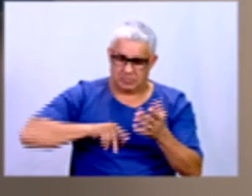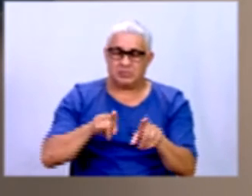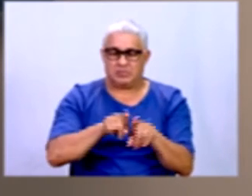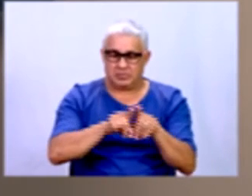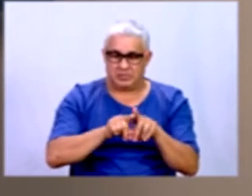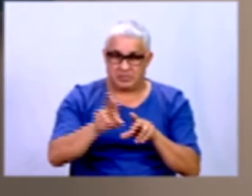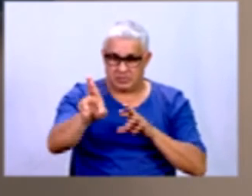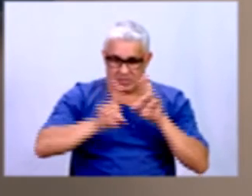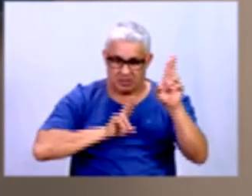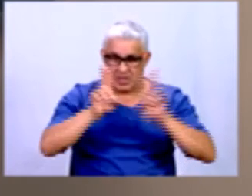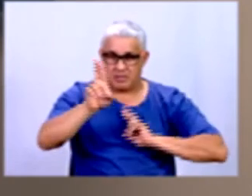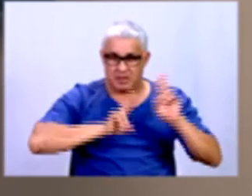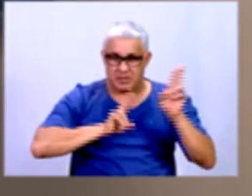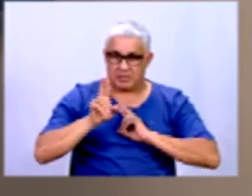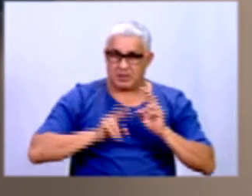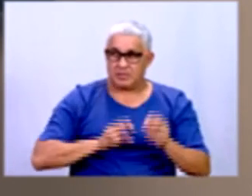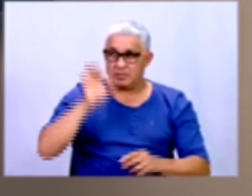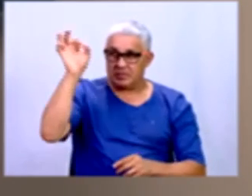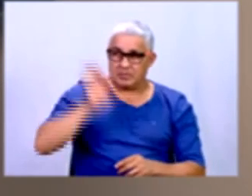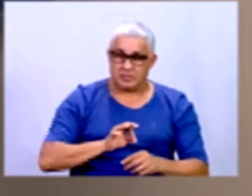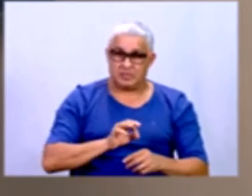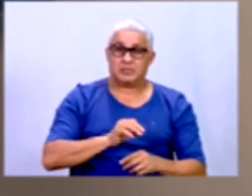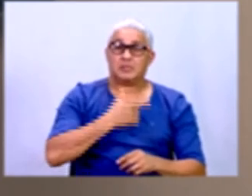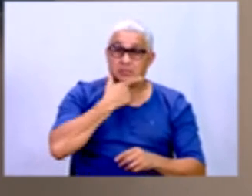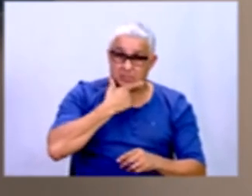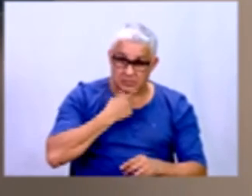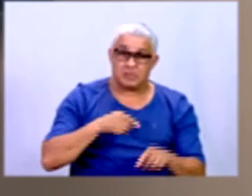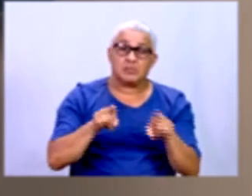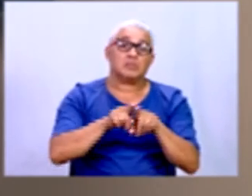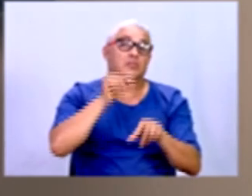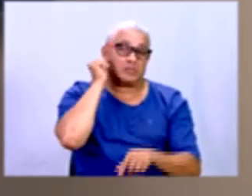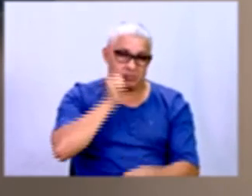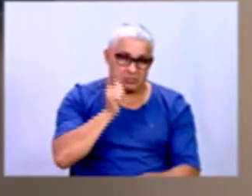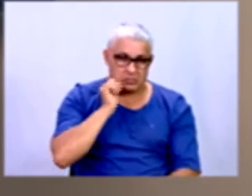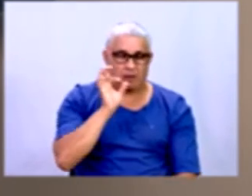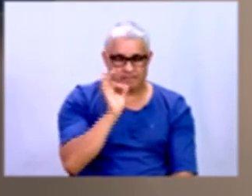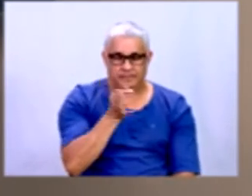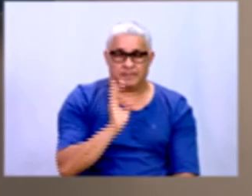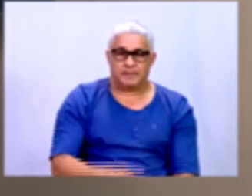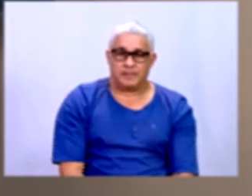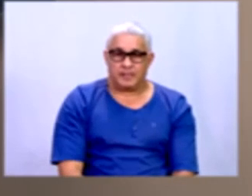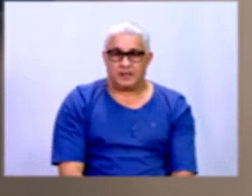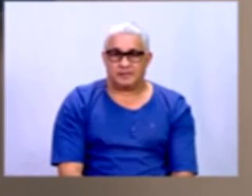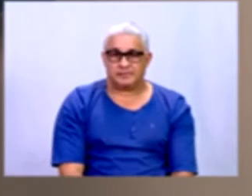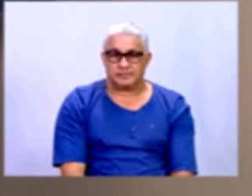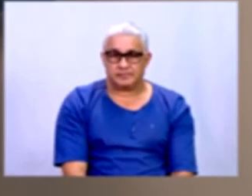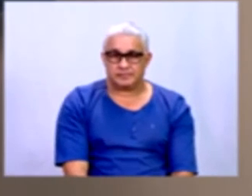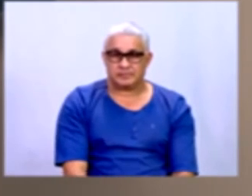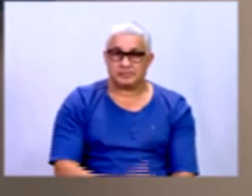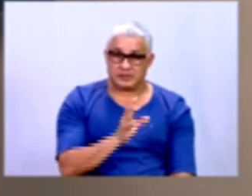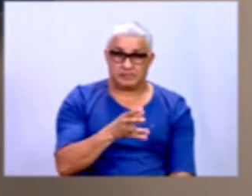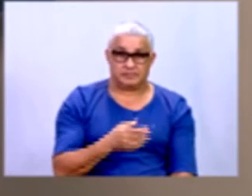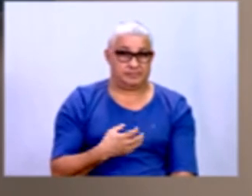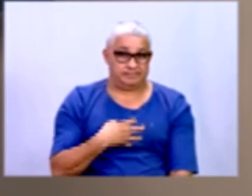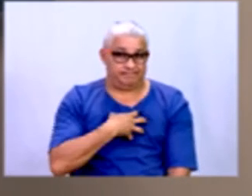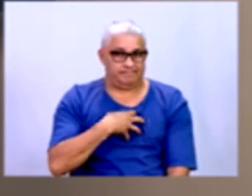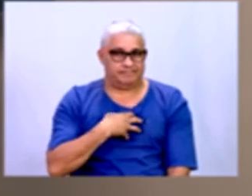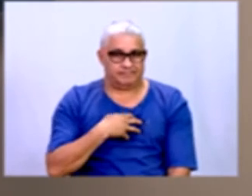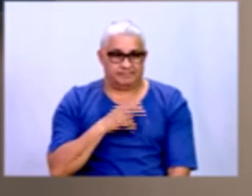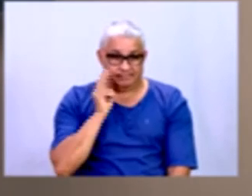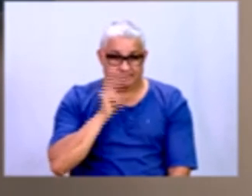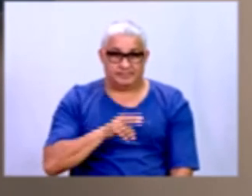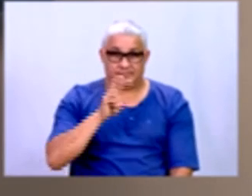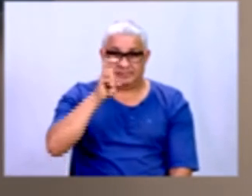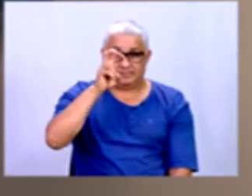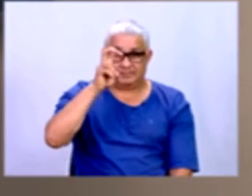ao percentual do masculino e do feminino. É isso aí mesmo. Então, automaticamente a gente já vê que se é